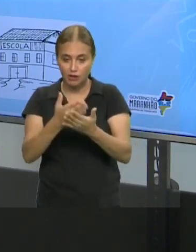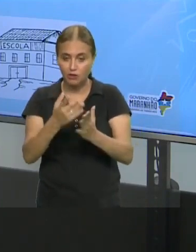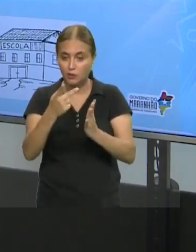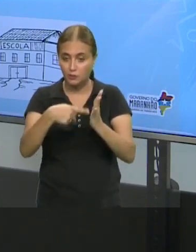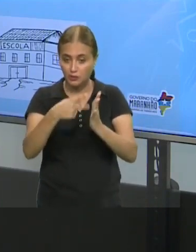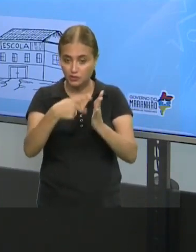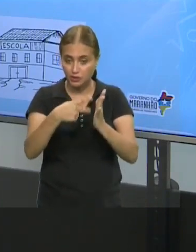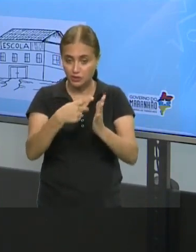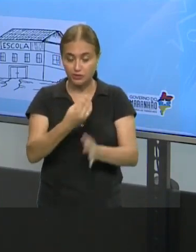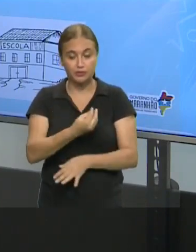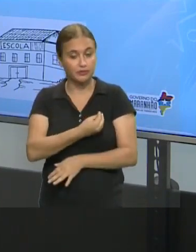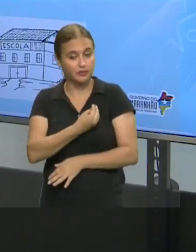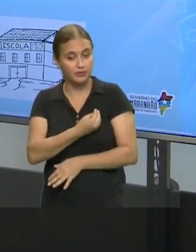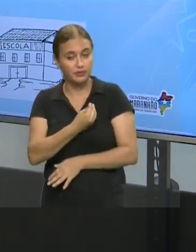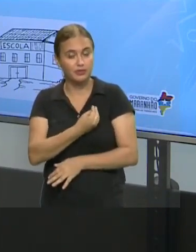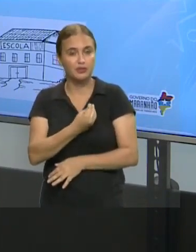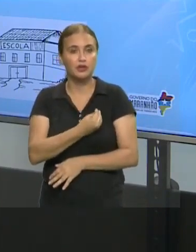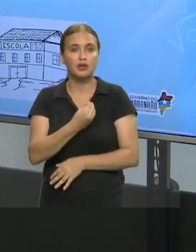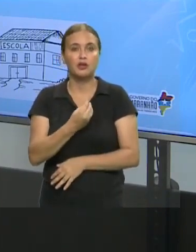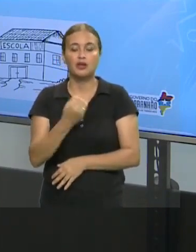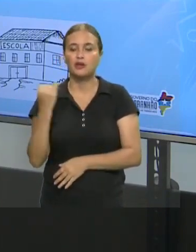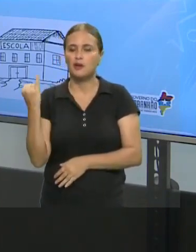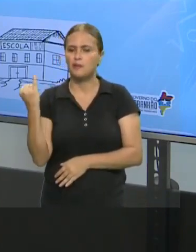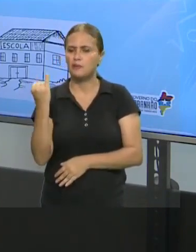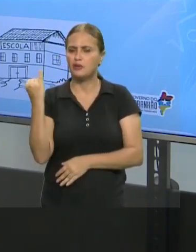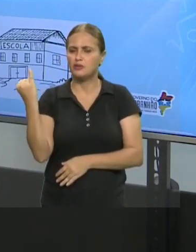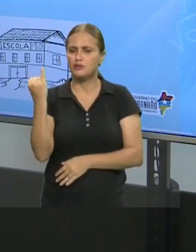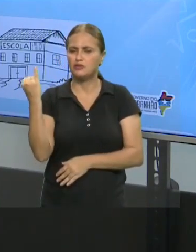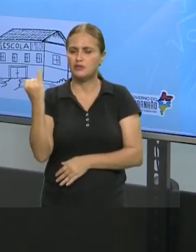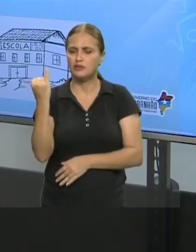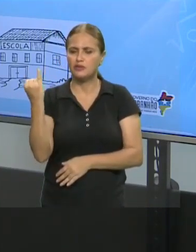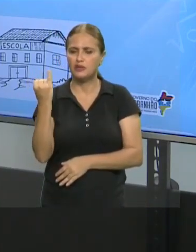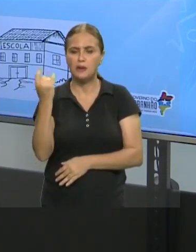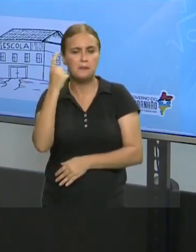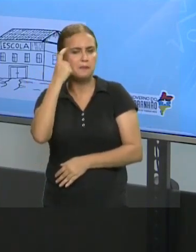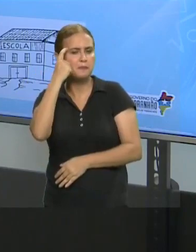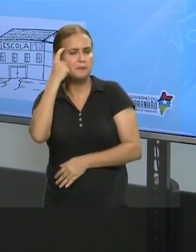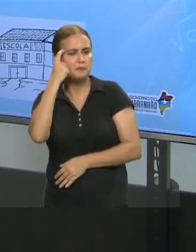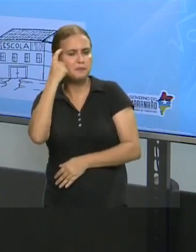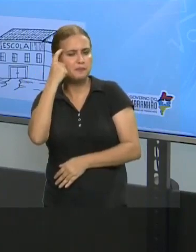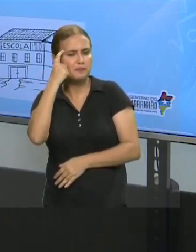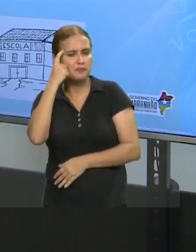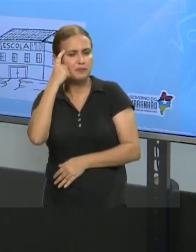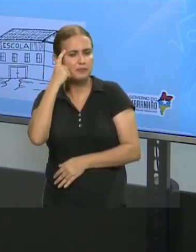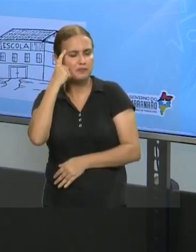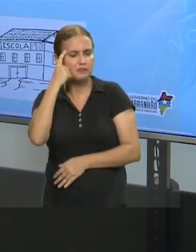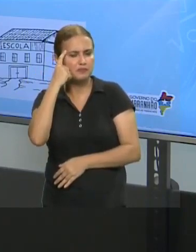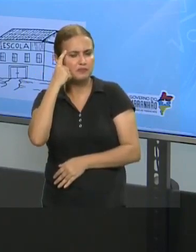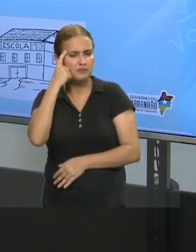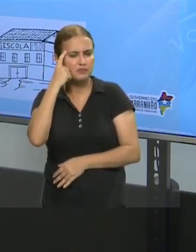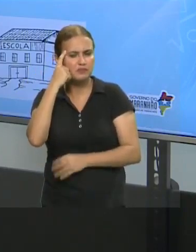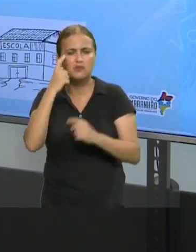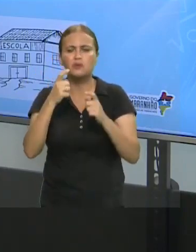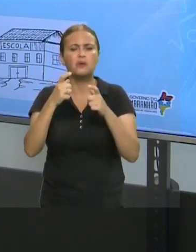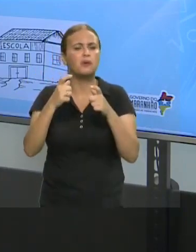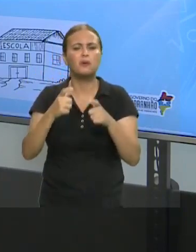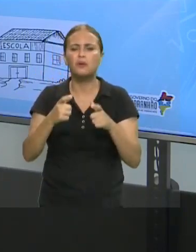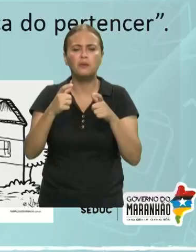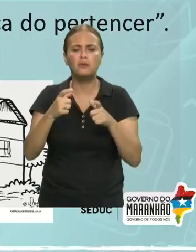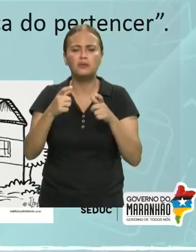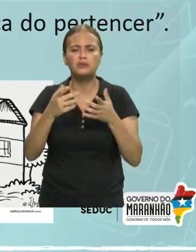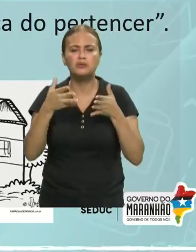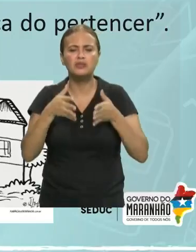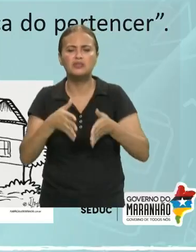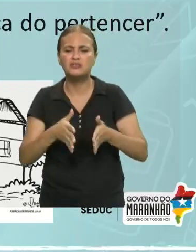finalzinho da nossa aula, é muito importante a gente parar para pensar de onde eu vim, qual foi o